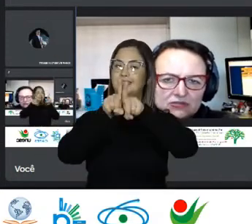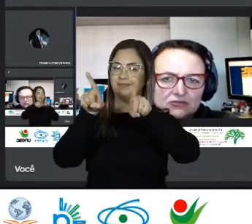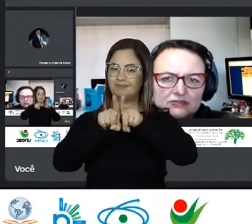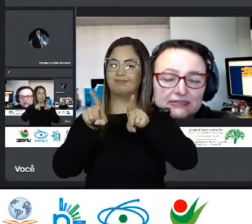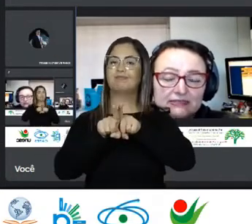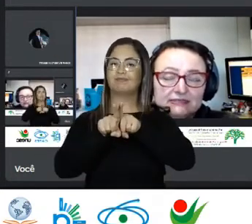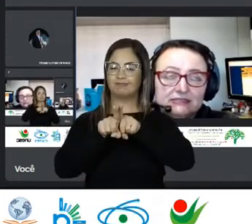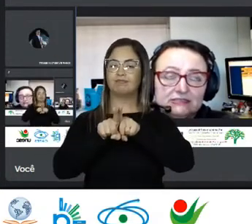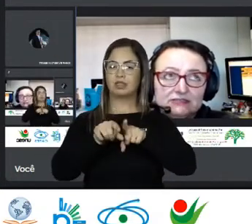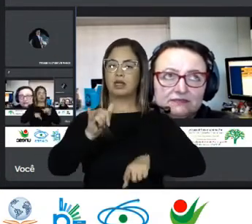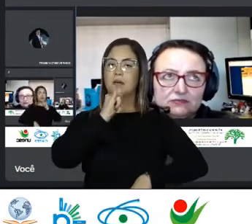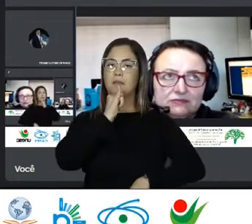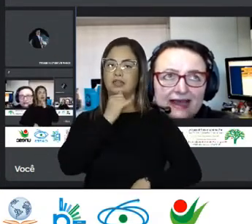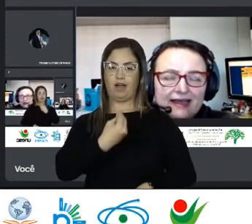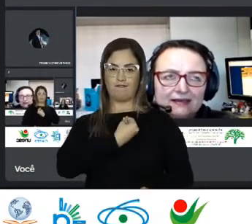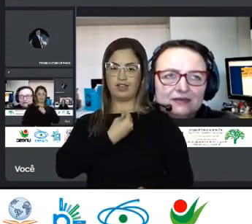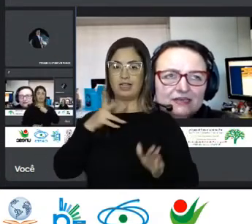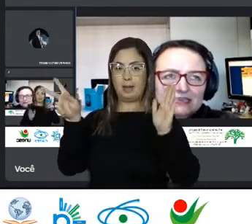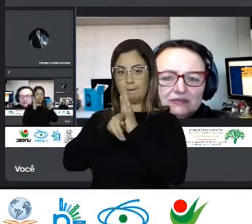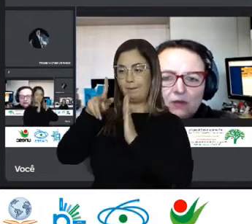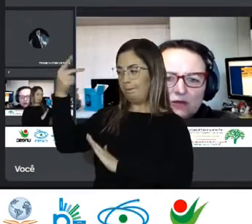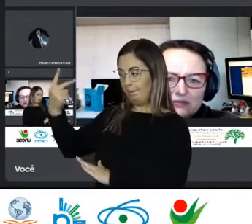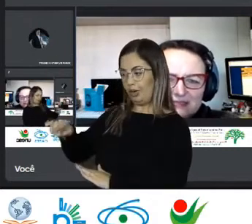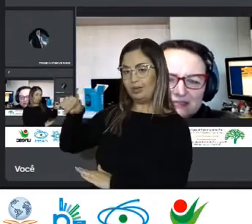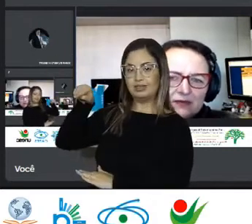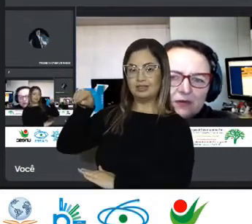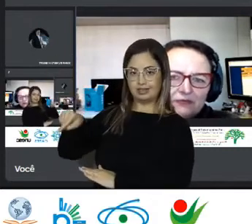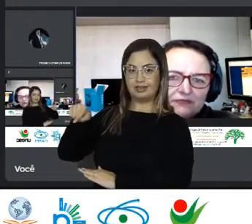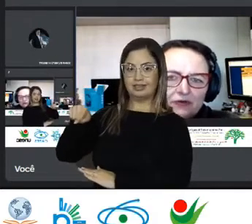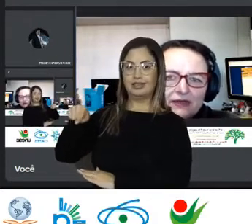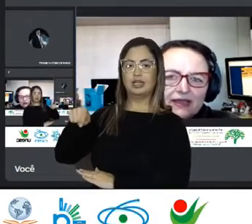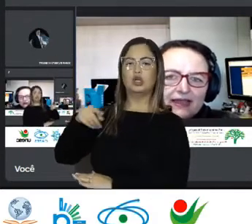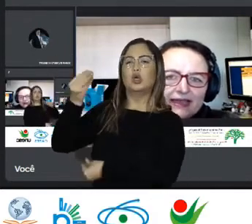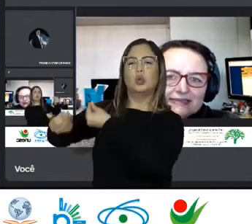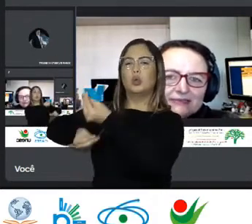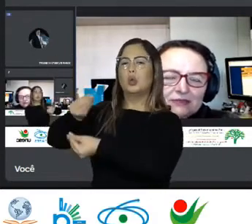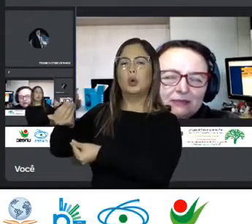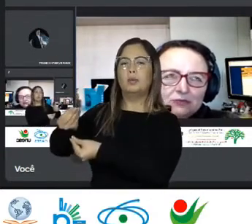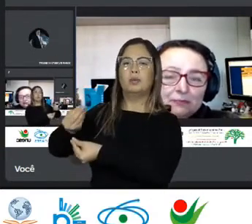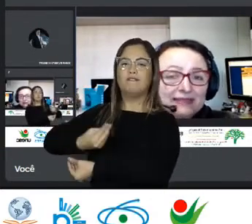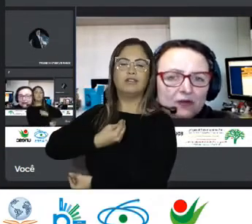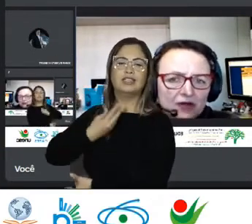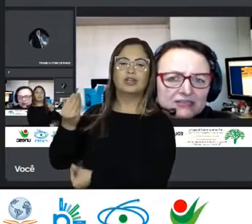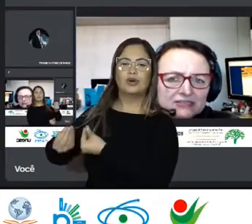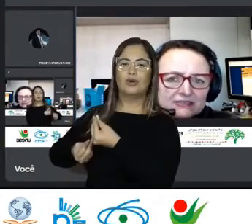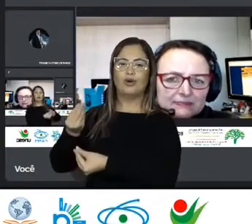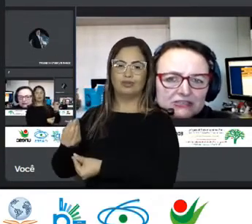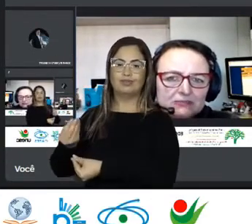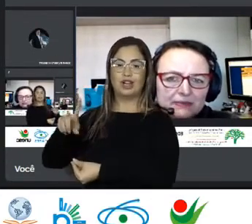as situações Cotidianas Que esses indivíduos Narram De como aconteceu Como foi Elas são também Muito